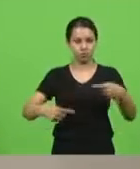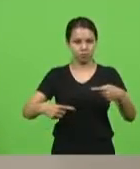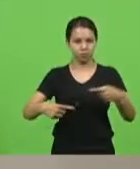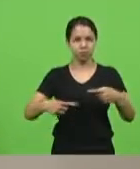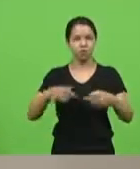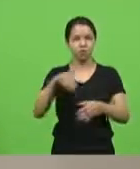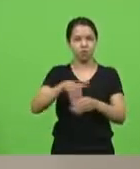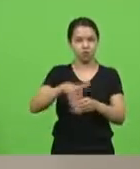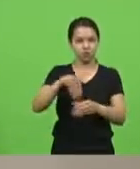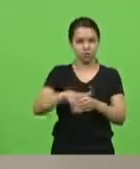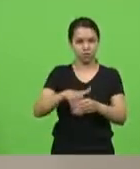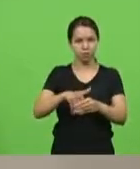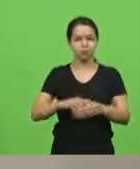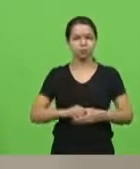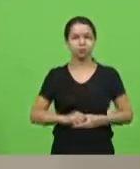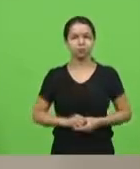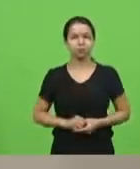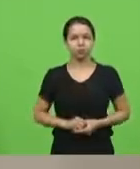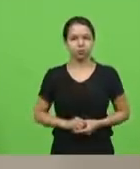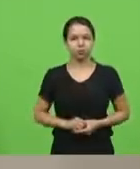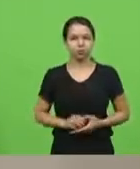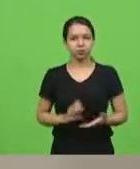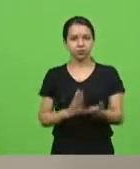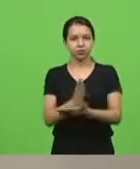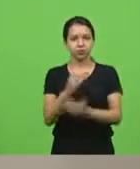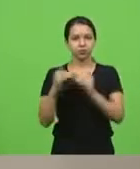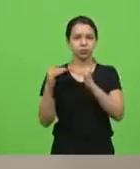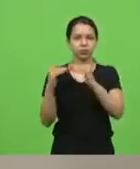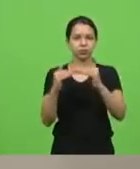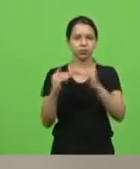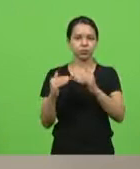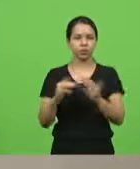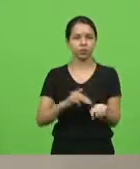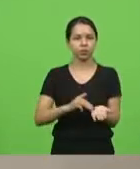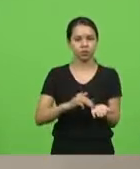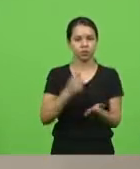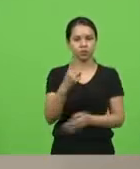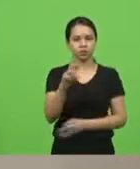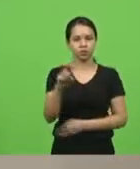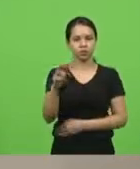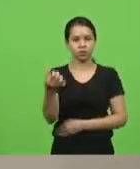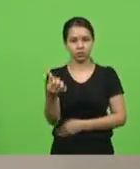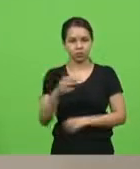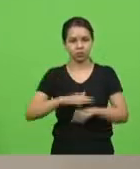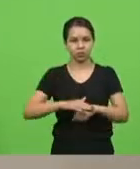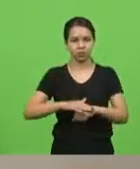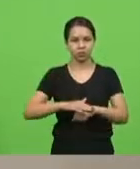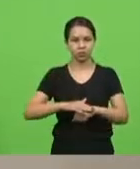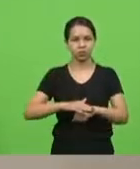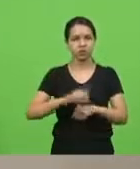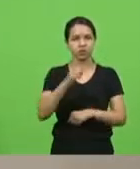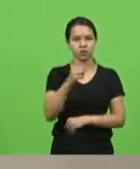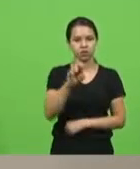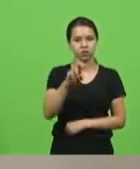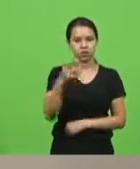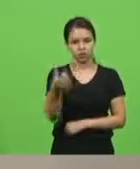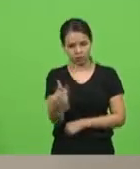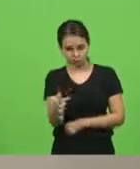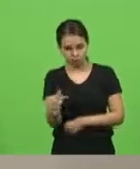deputados que aprovam permanência como se encontra, aprovado por unanimidade. Moção 156, 657, autor deputado João Amin,